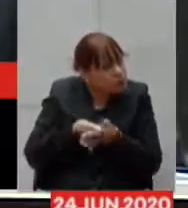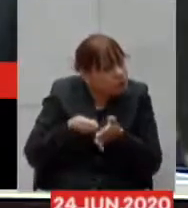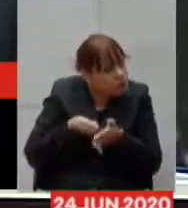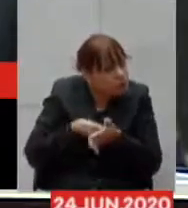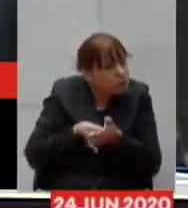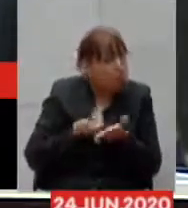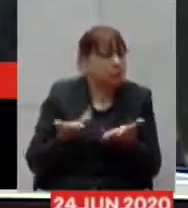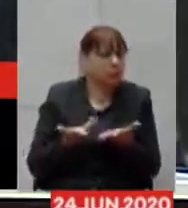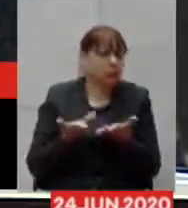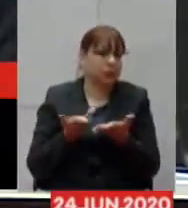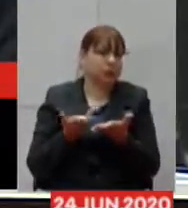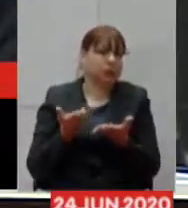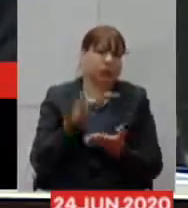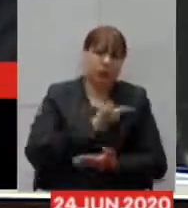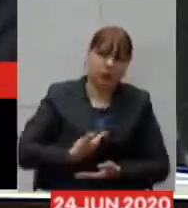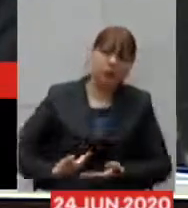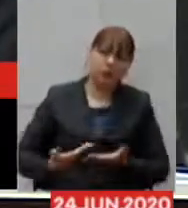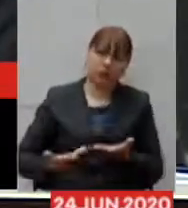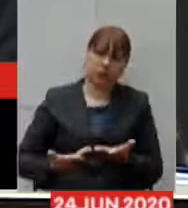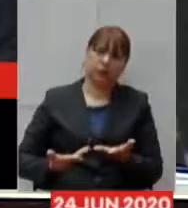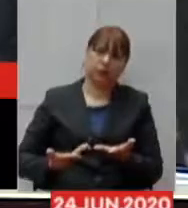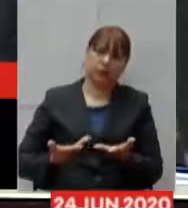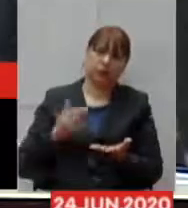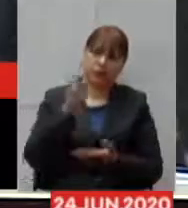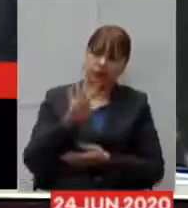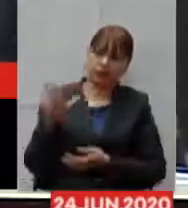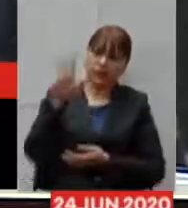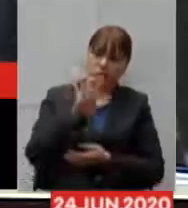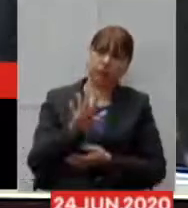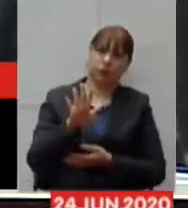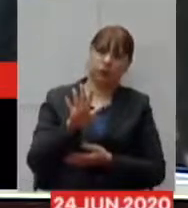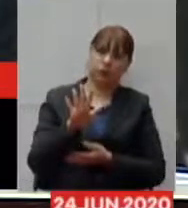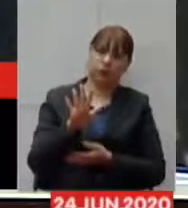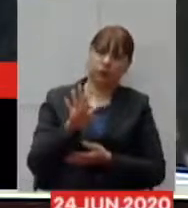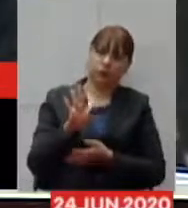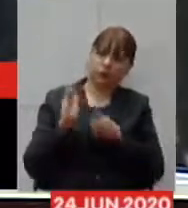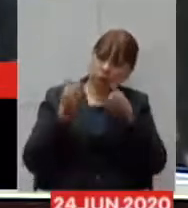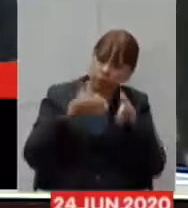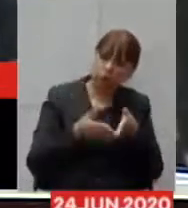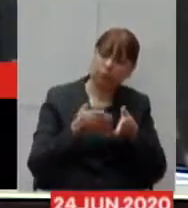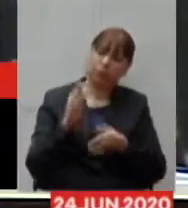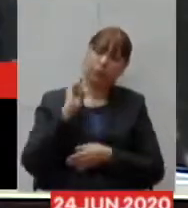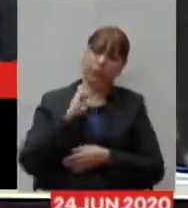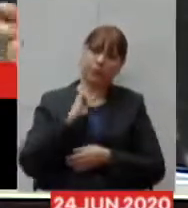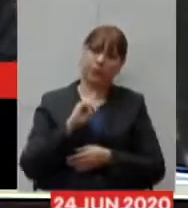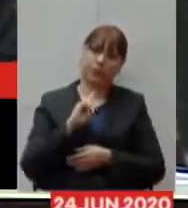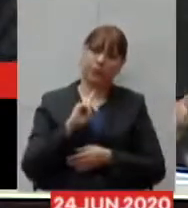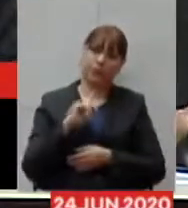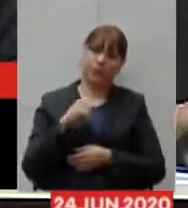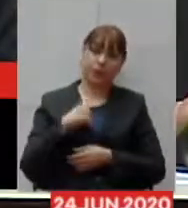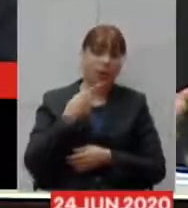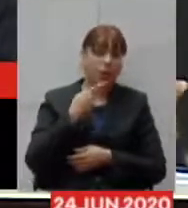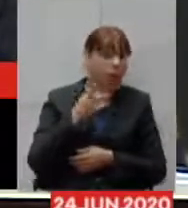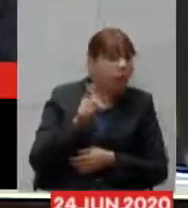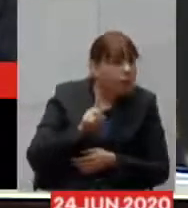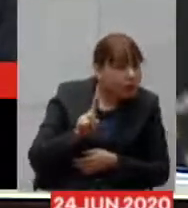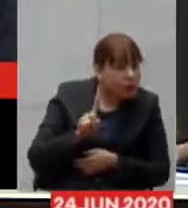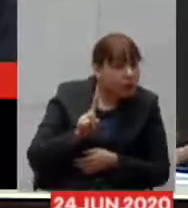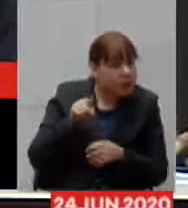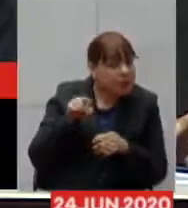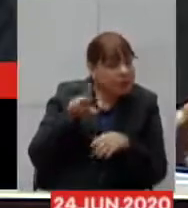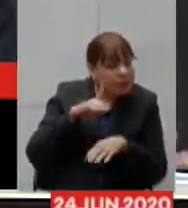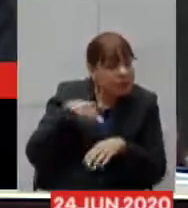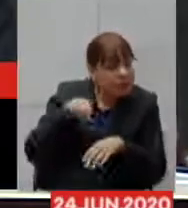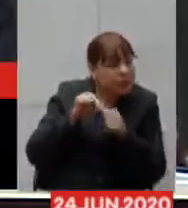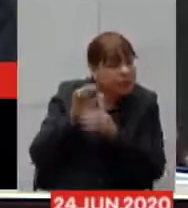a garra de Minas a cara de Minas as reivindicações de Minas não estou dizendo que não está sendo feito está